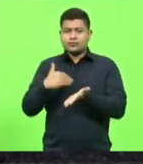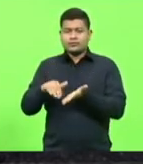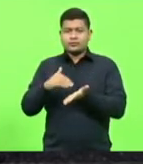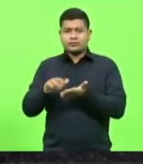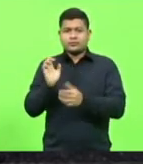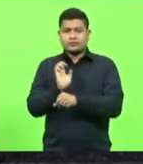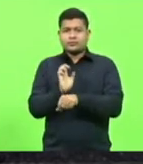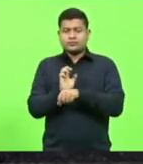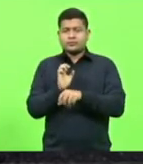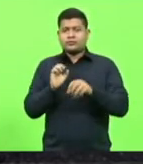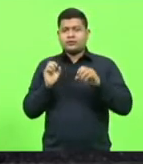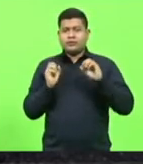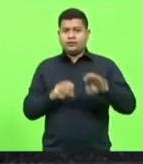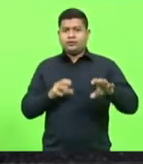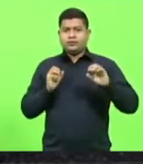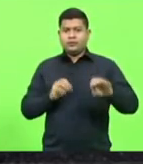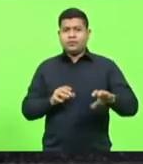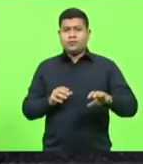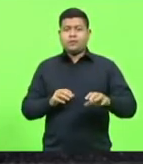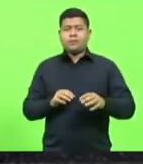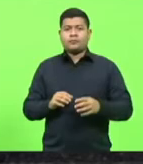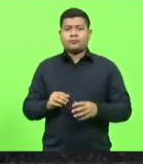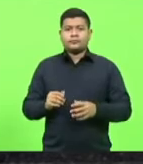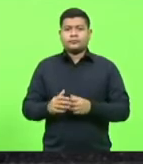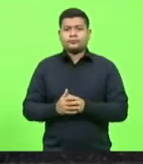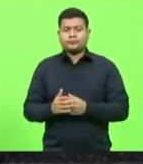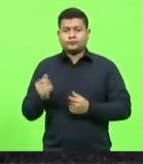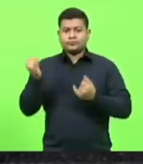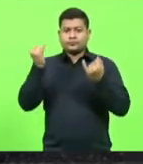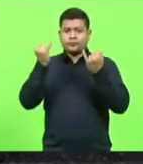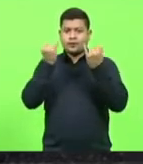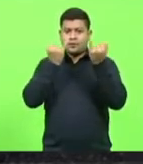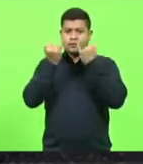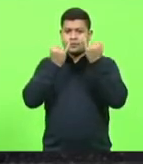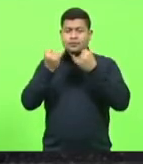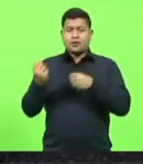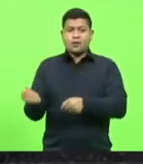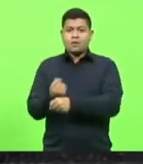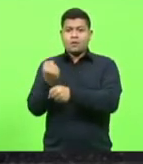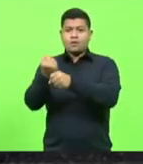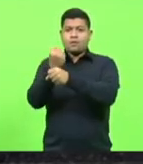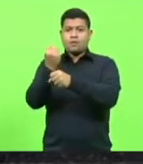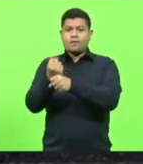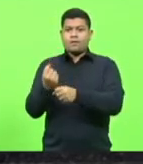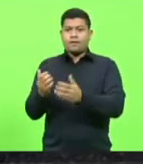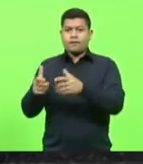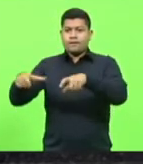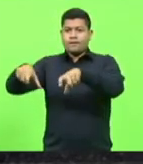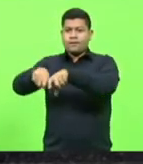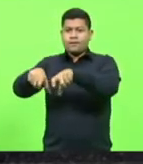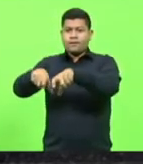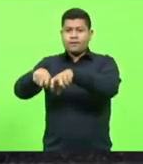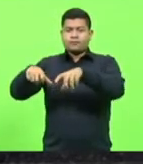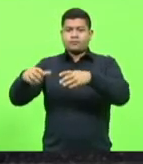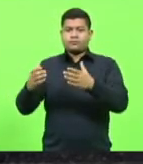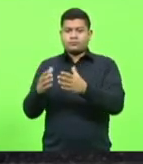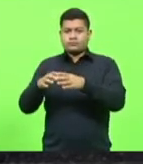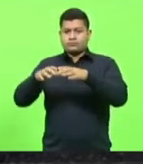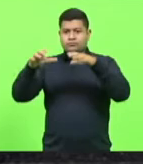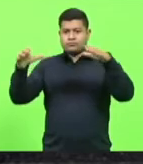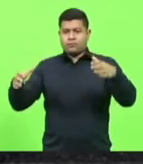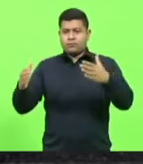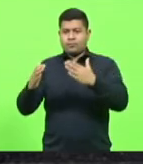Educação informações acerca da obra de construções da quadra coberta na Escola de Educação